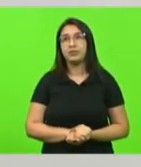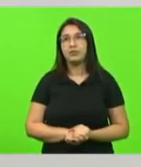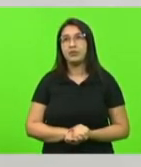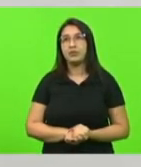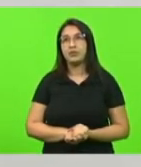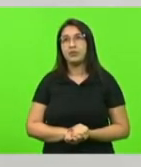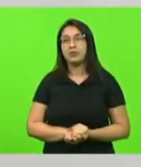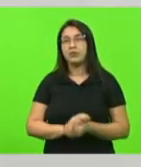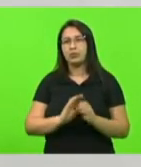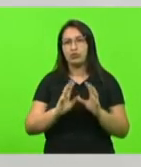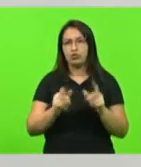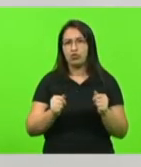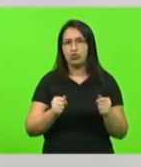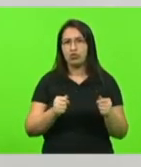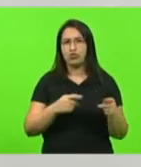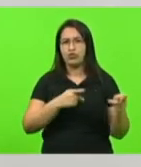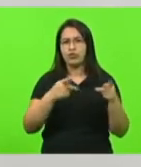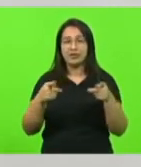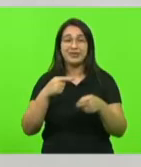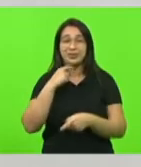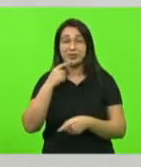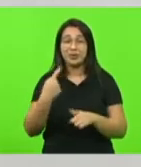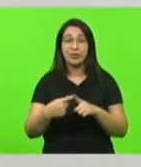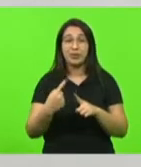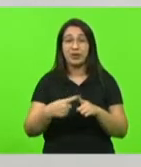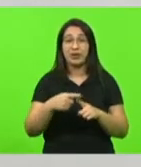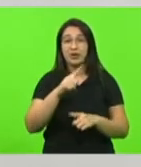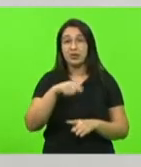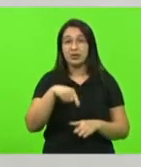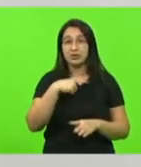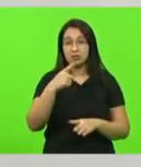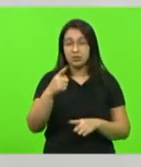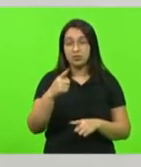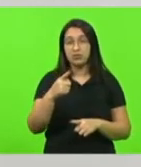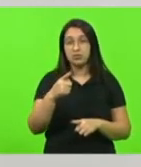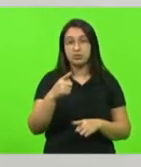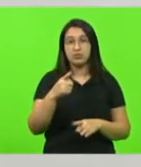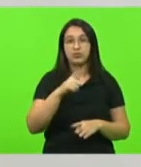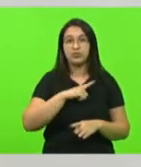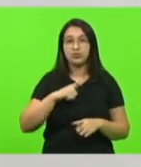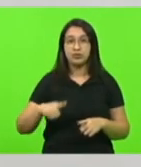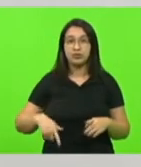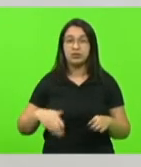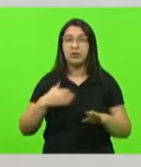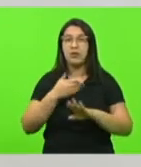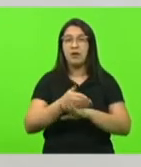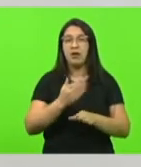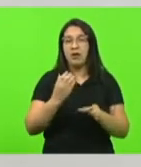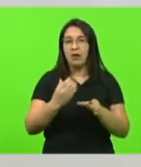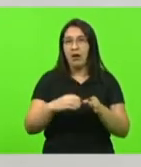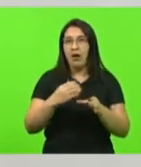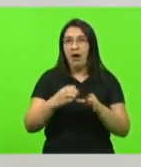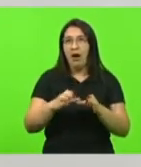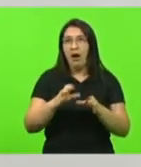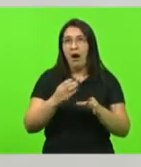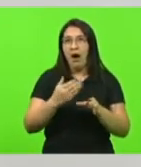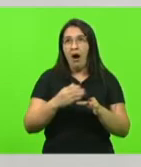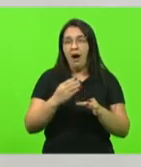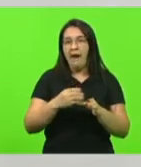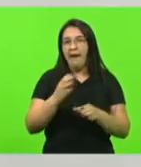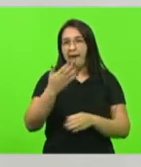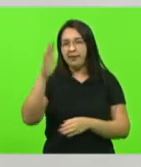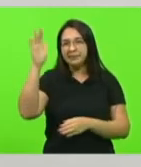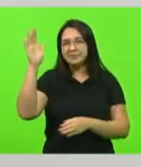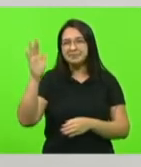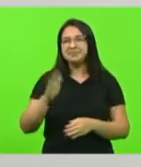por conta do cancelamento daí do governador até o município de Canoinhas que já é outra região de